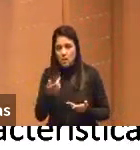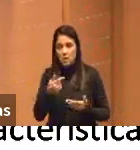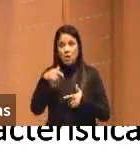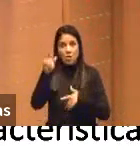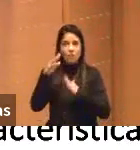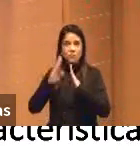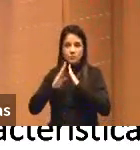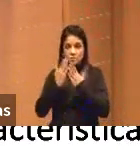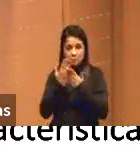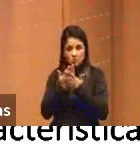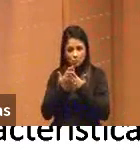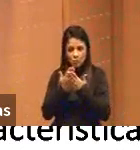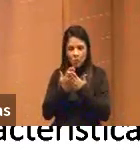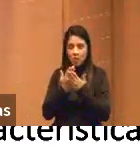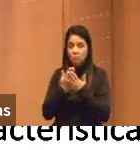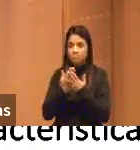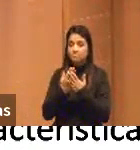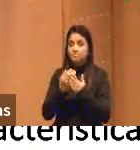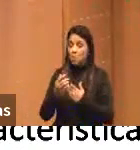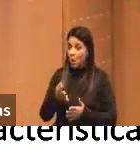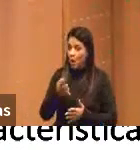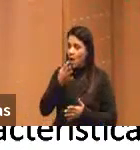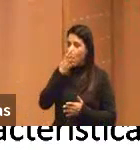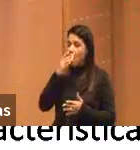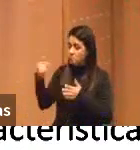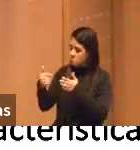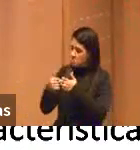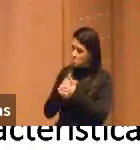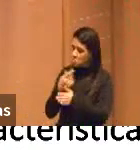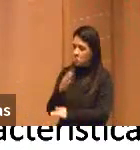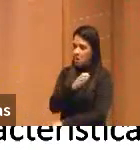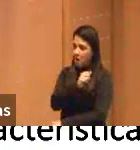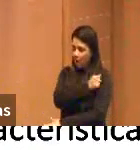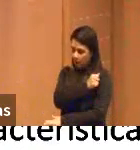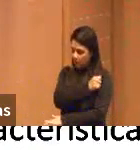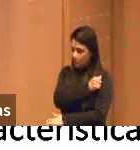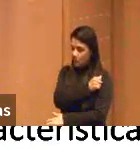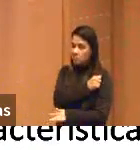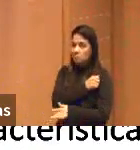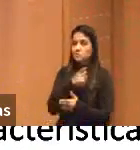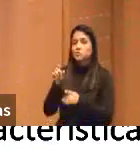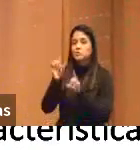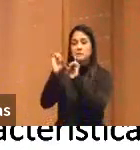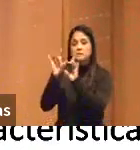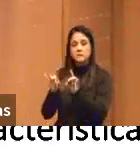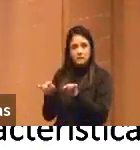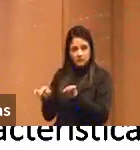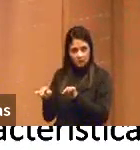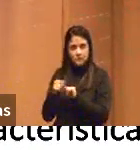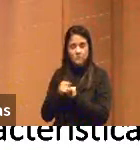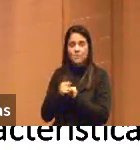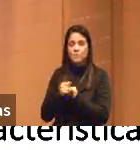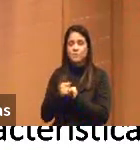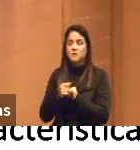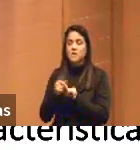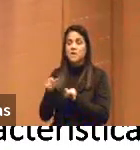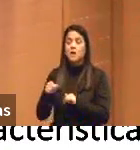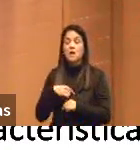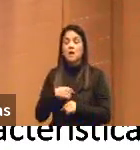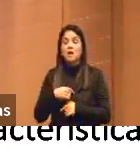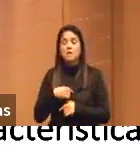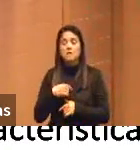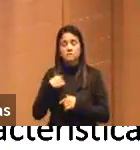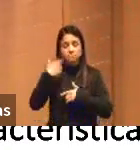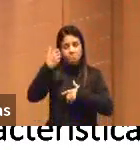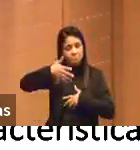uma palestra, achei incrível uma pergunta de um estudante especial. Perguntou assim, mas essa inteligência sabe, quando eu estava falando,